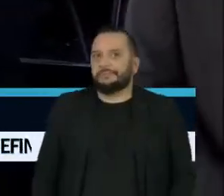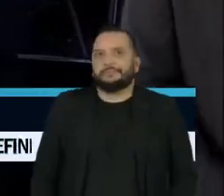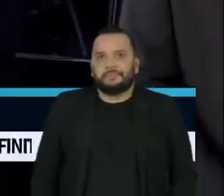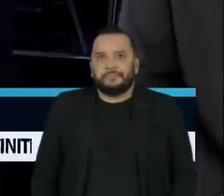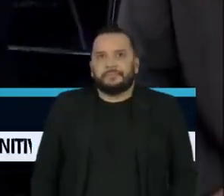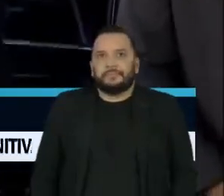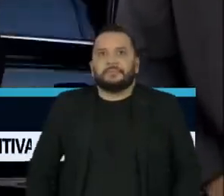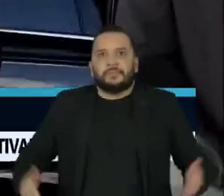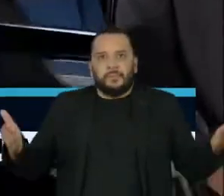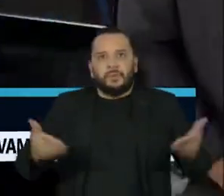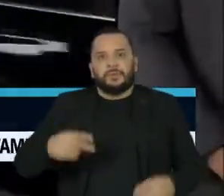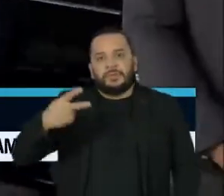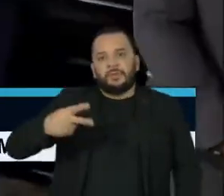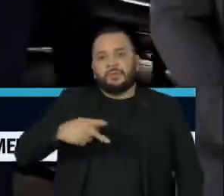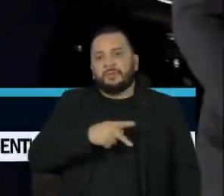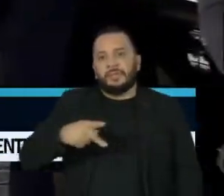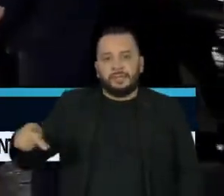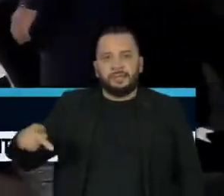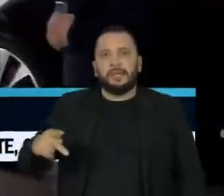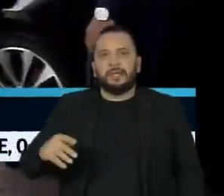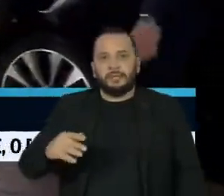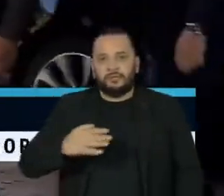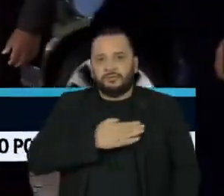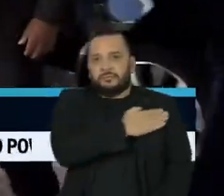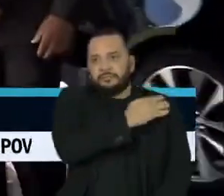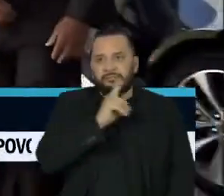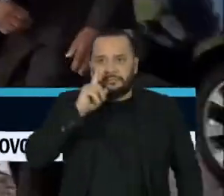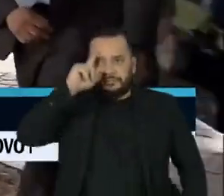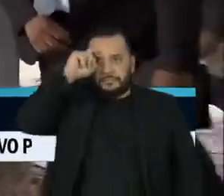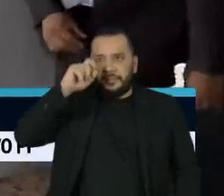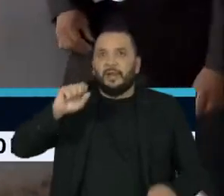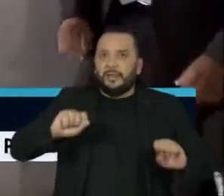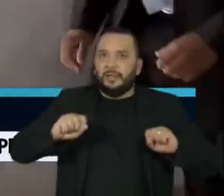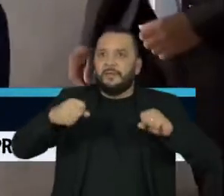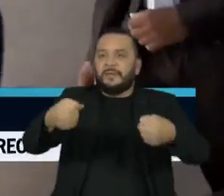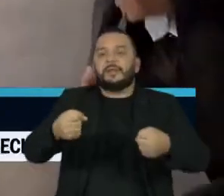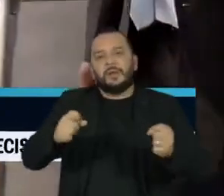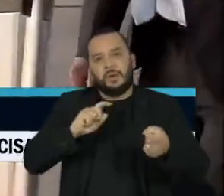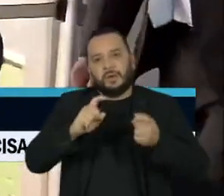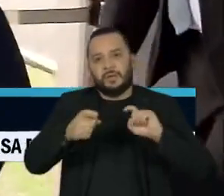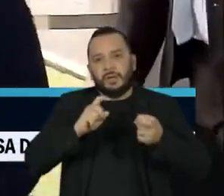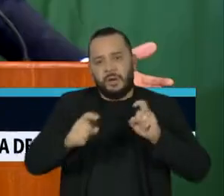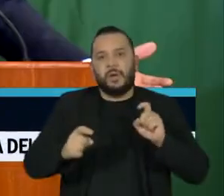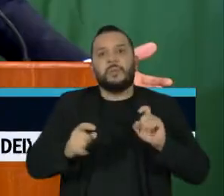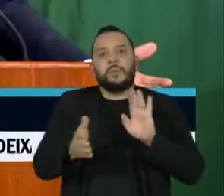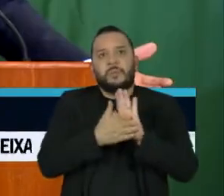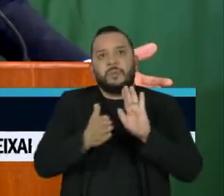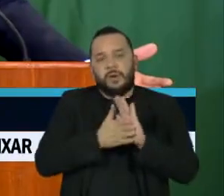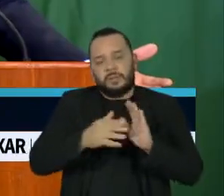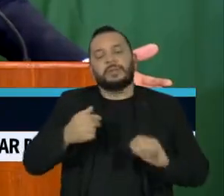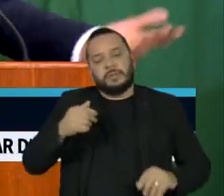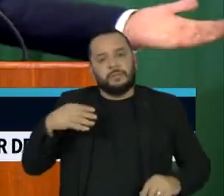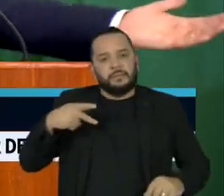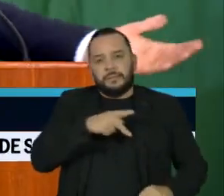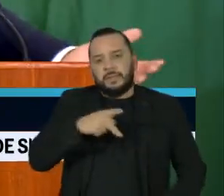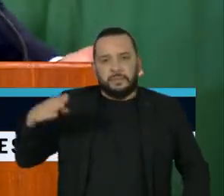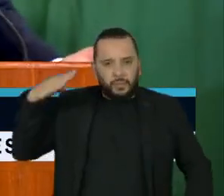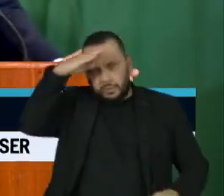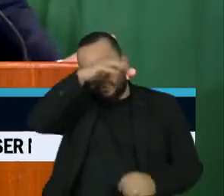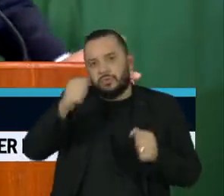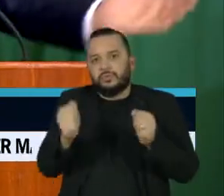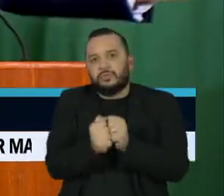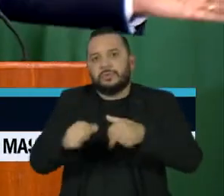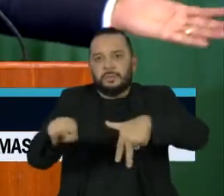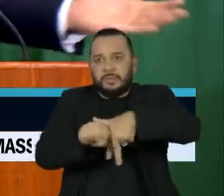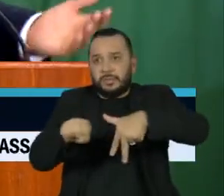Hoje, o vice-presidente Hamilton Mourão defendeu a reunião proposta por Bolsonaro com embaixadores. O presidente quer discutir com